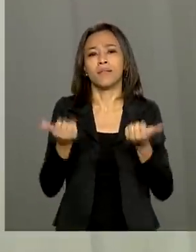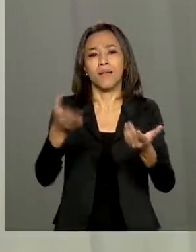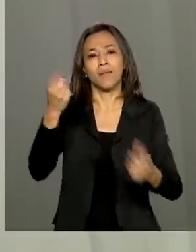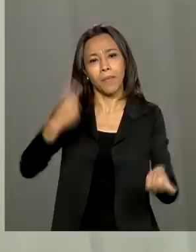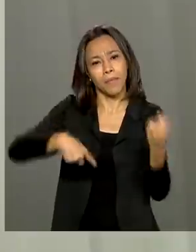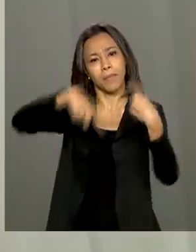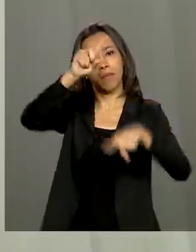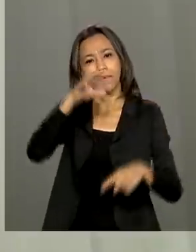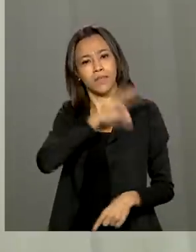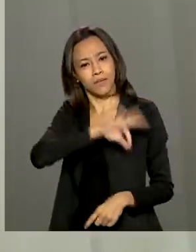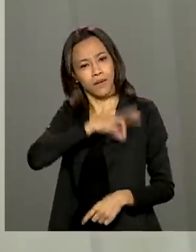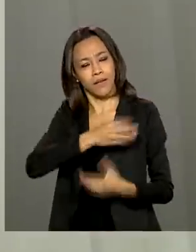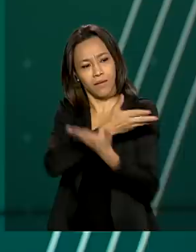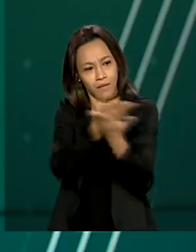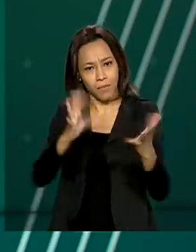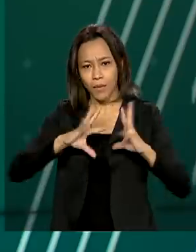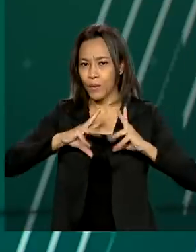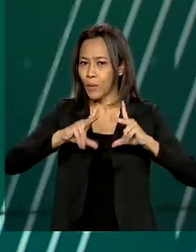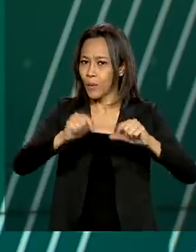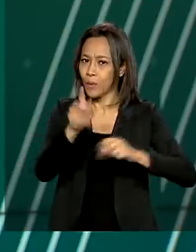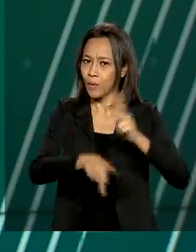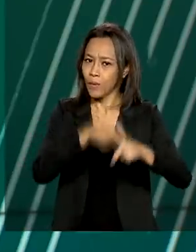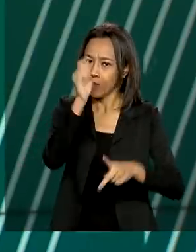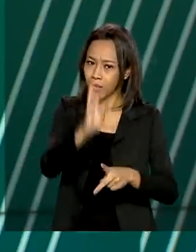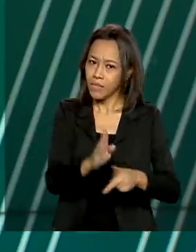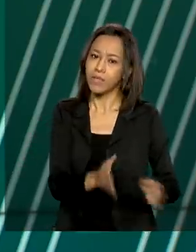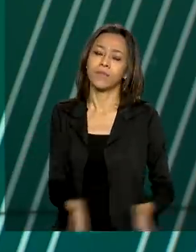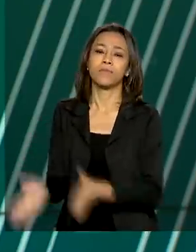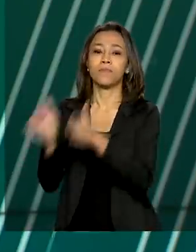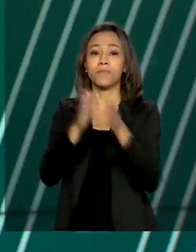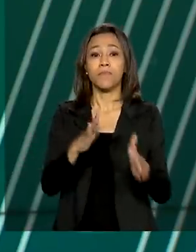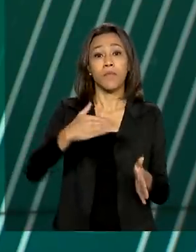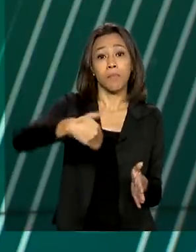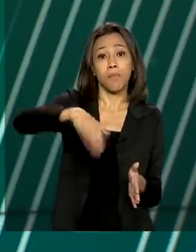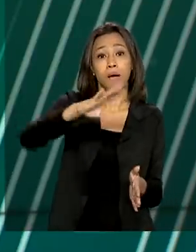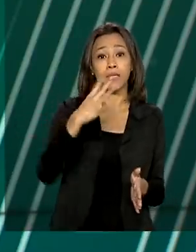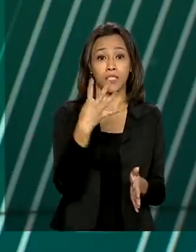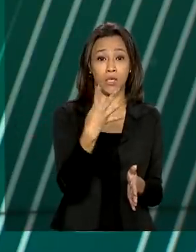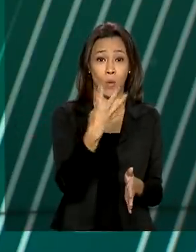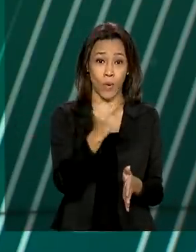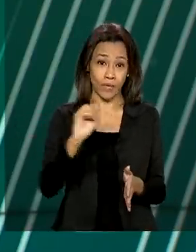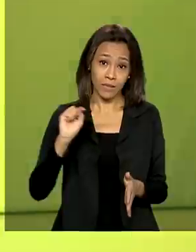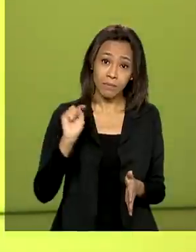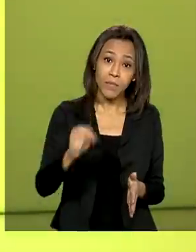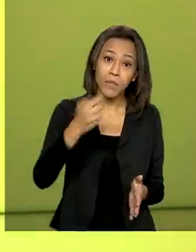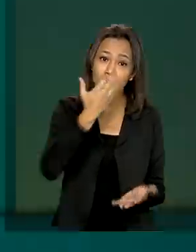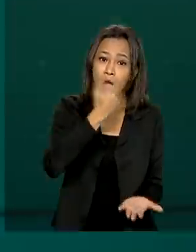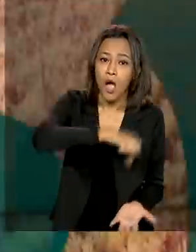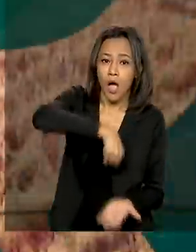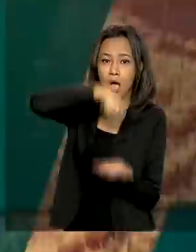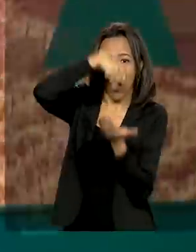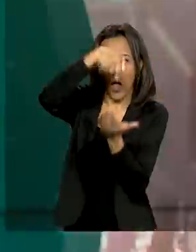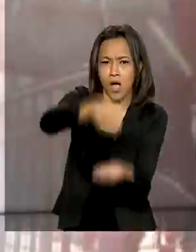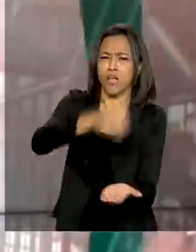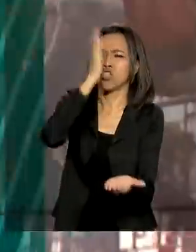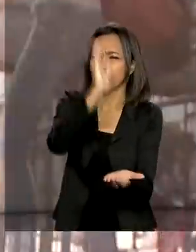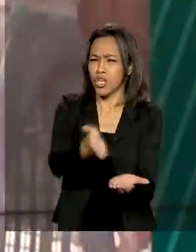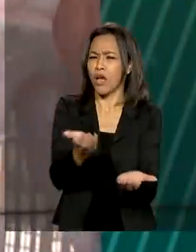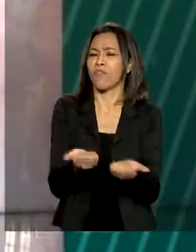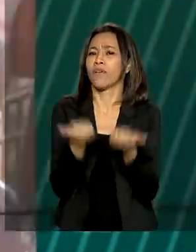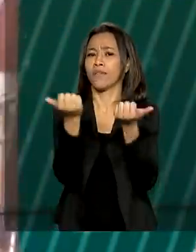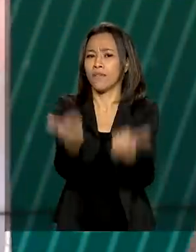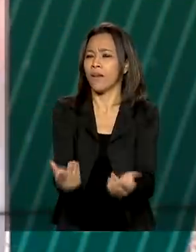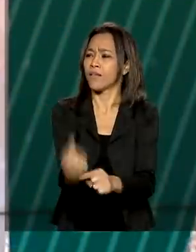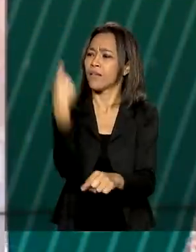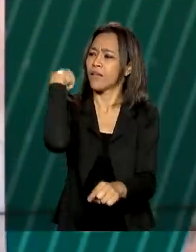renda e emprego para todo o brasileiro. Mais de 400 mil cestas de alimentos foram entregues do início da pandemia até